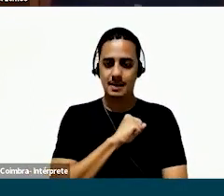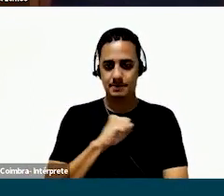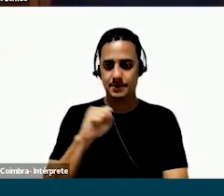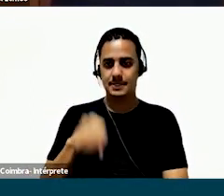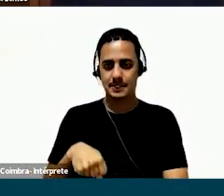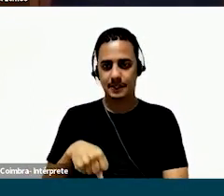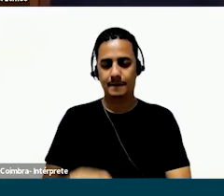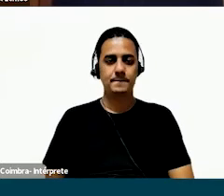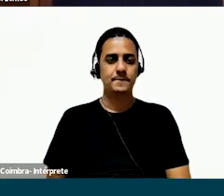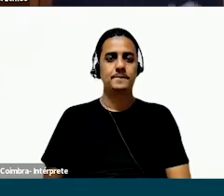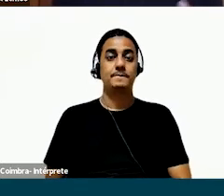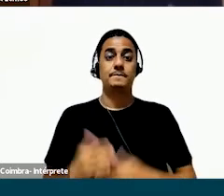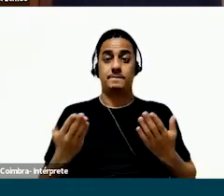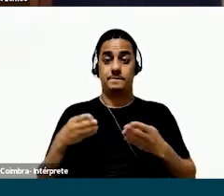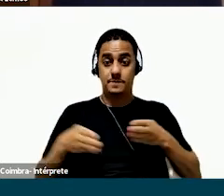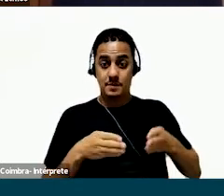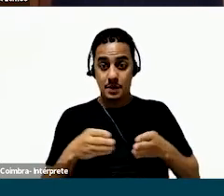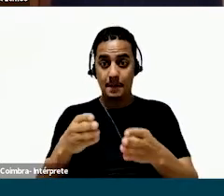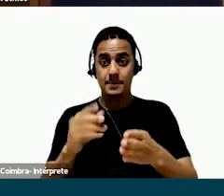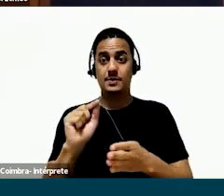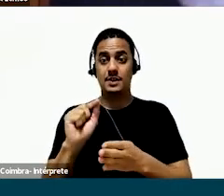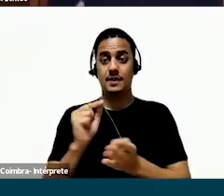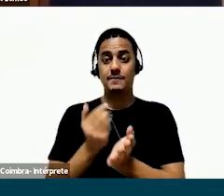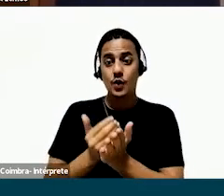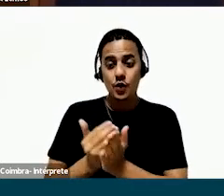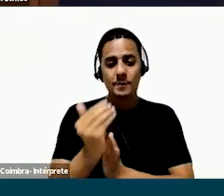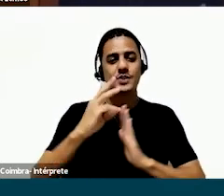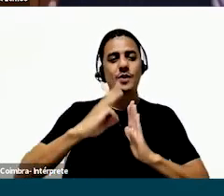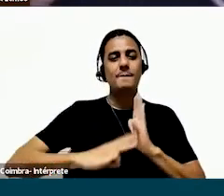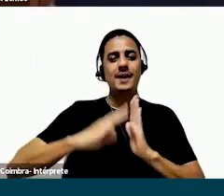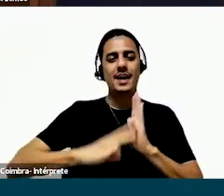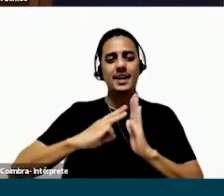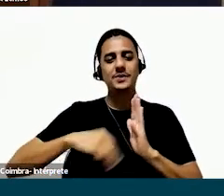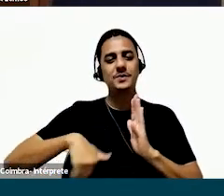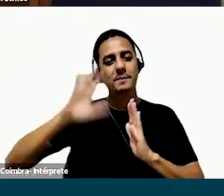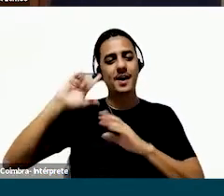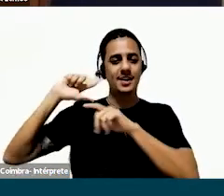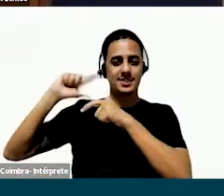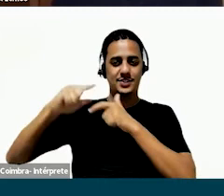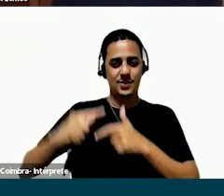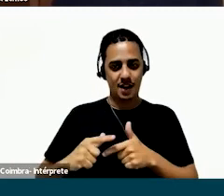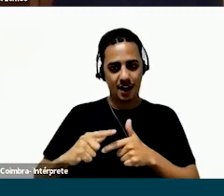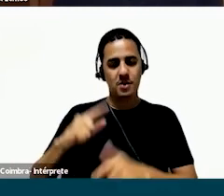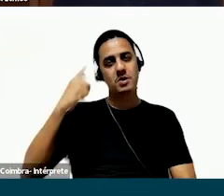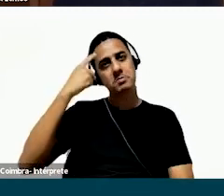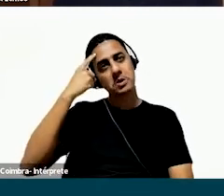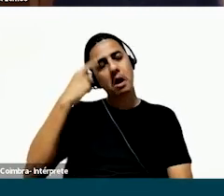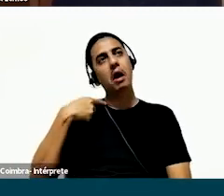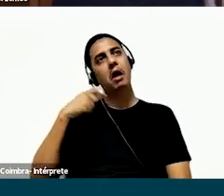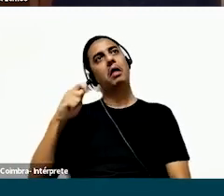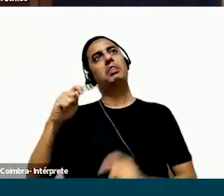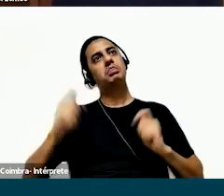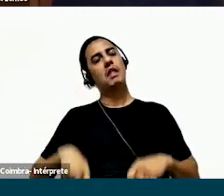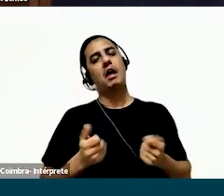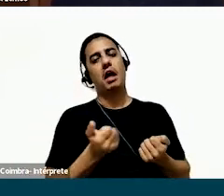foi um projeto bem curtinho, de fato. Então, de cara, o caminho foi seguir, começar pelo método mais tradicional, mas aí, que